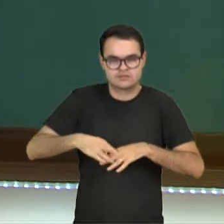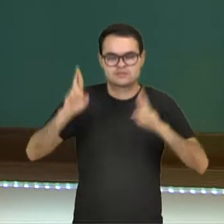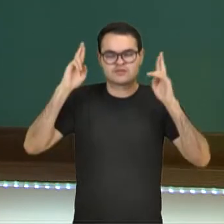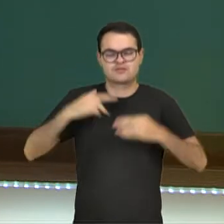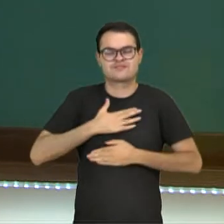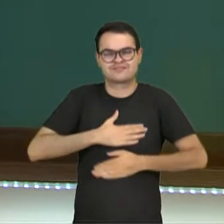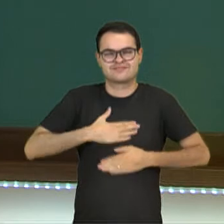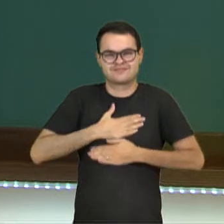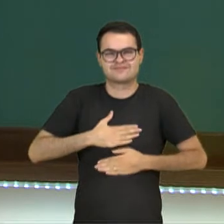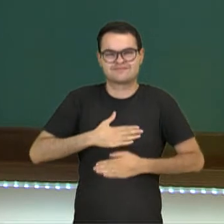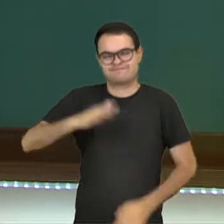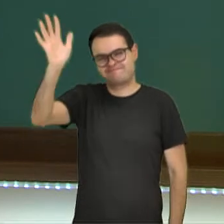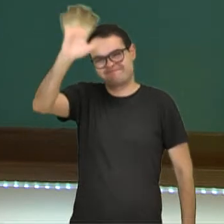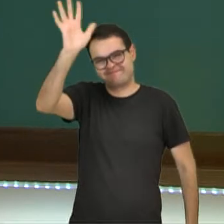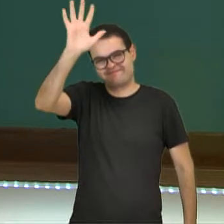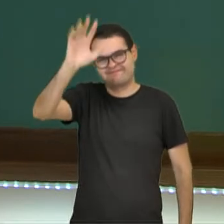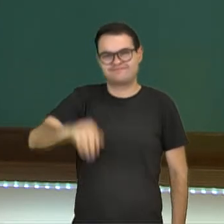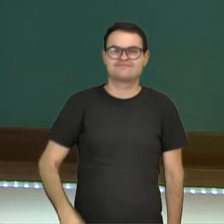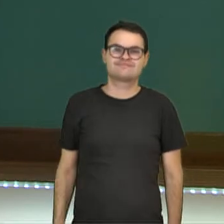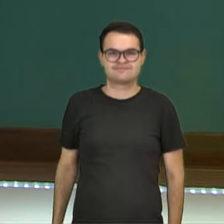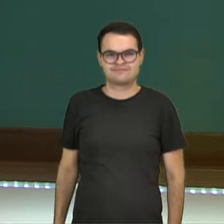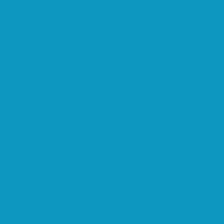Espero que tenham gostado e até breve!